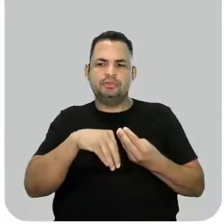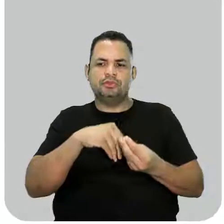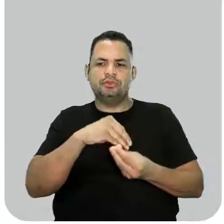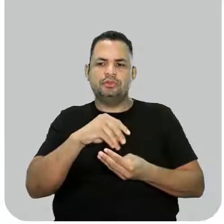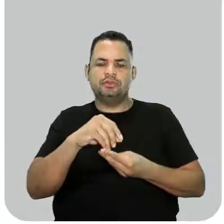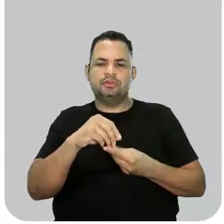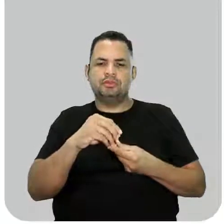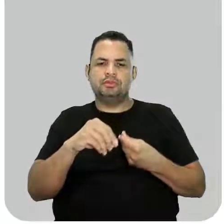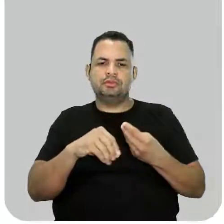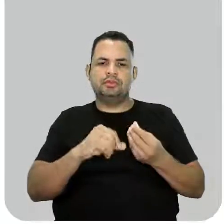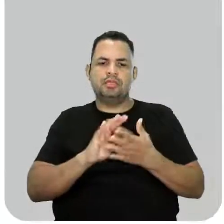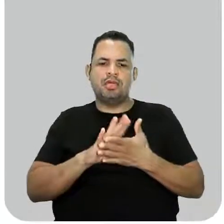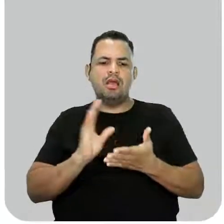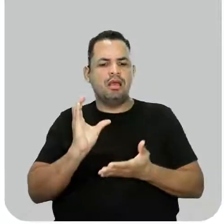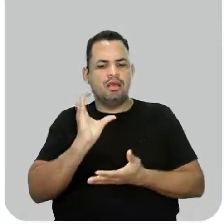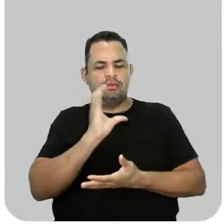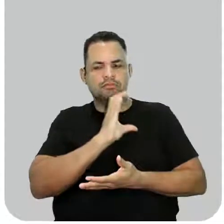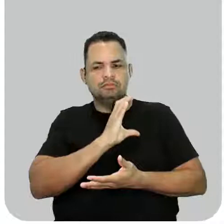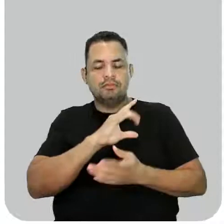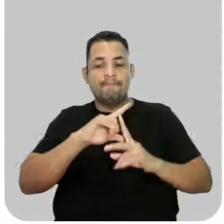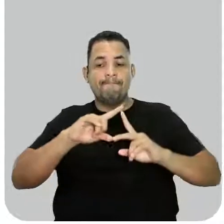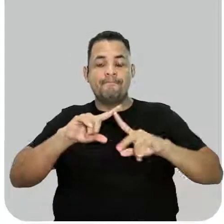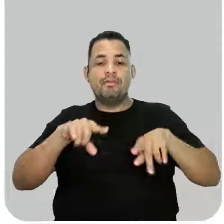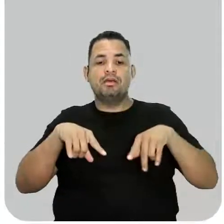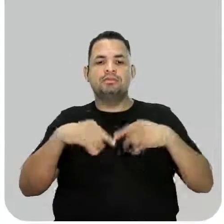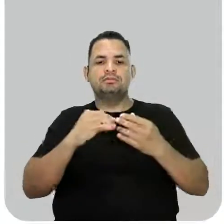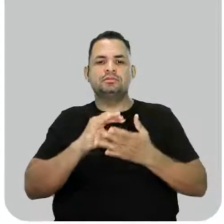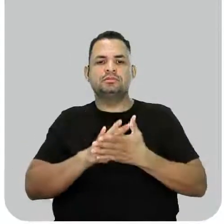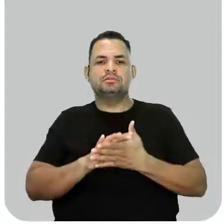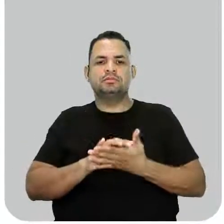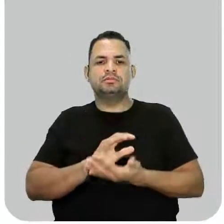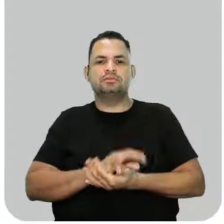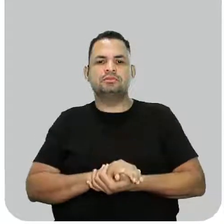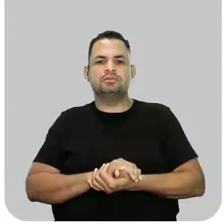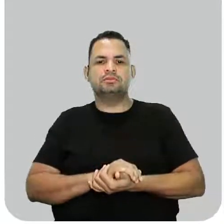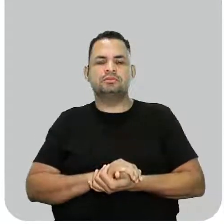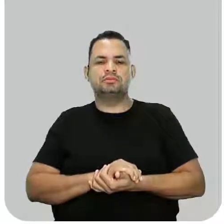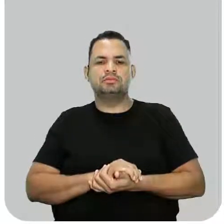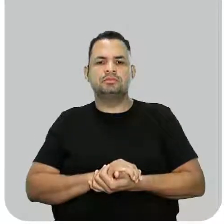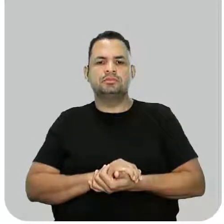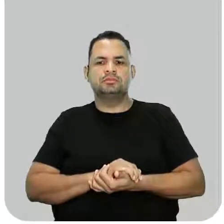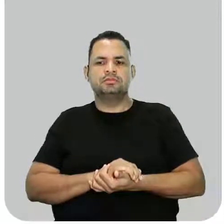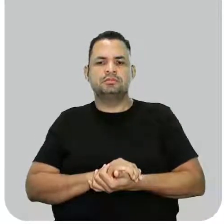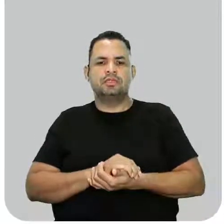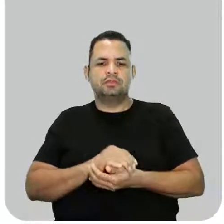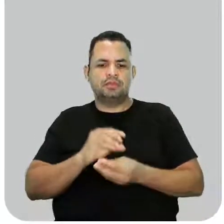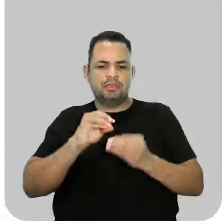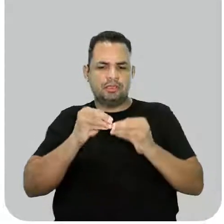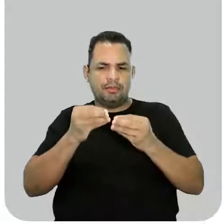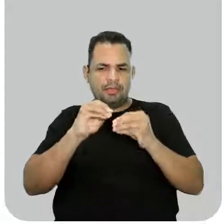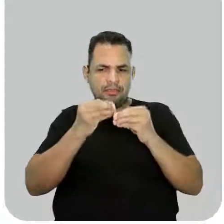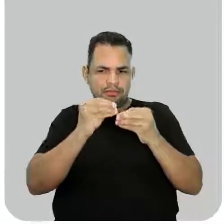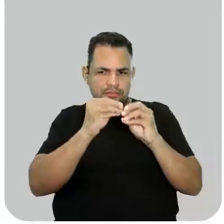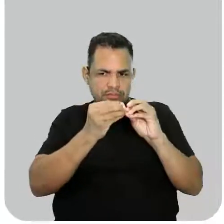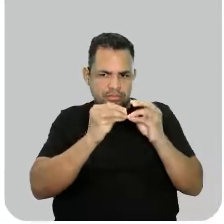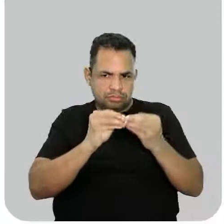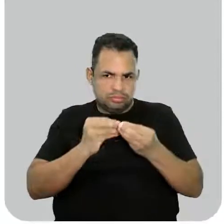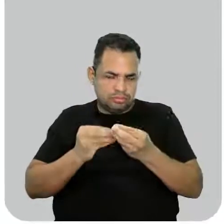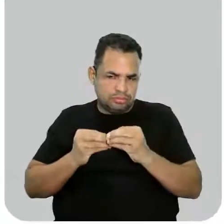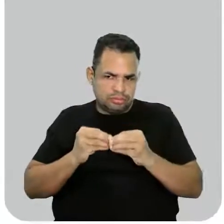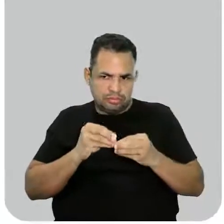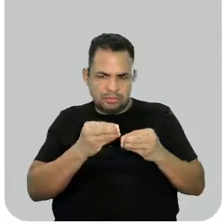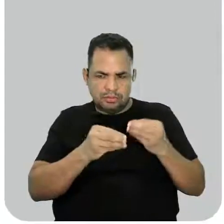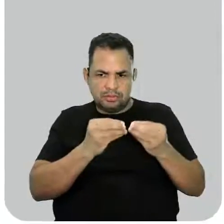razoavelmente até rápido. Só que se você pulverizar aquele comprimido efervescente, você quebrar ele em partes bem menores